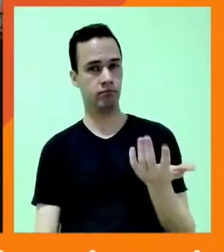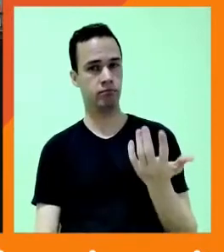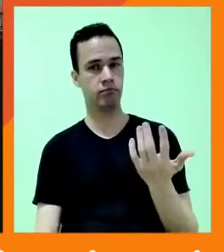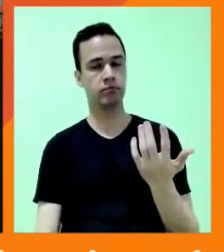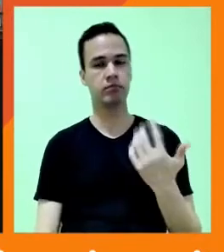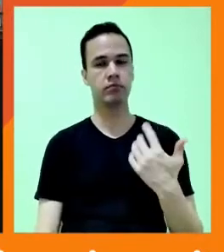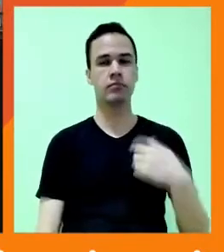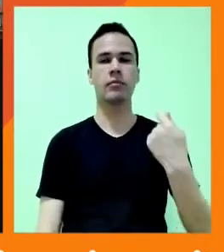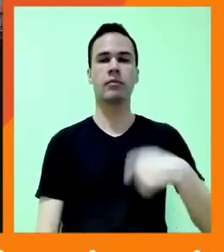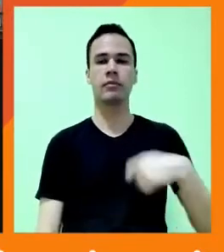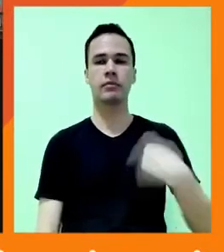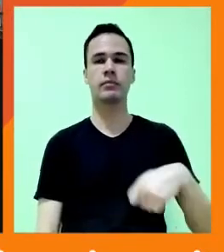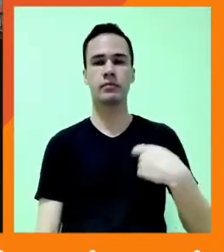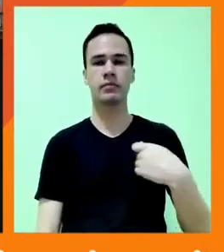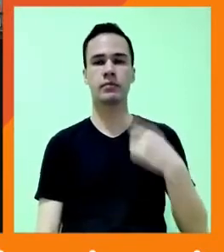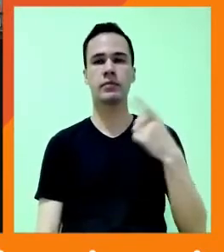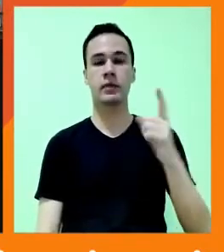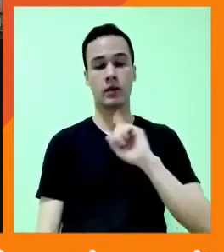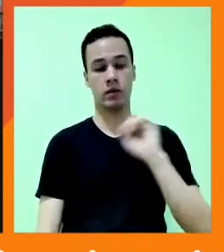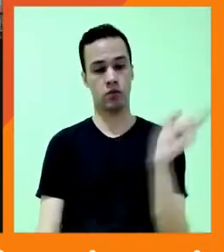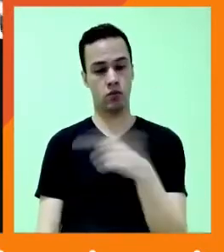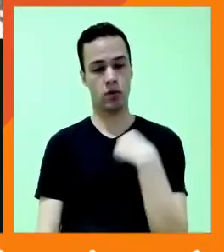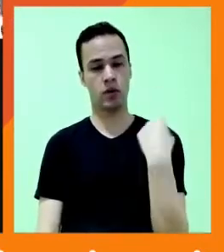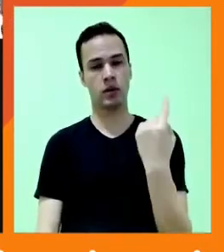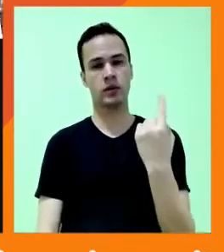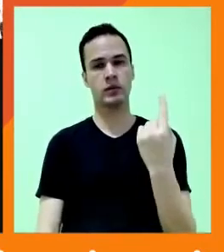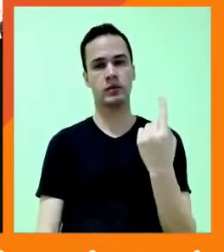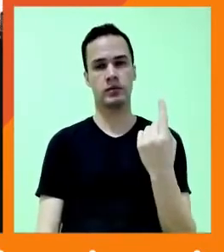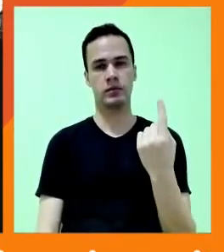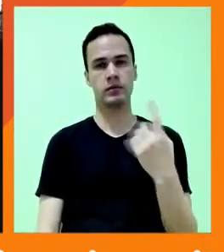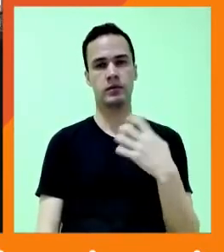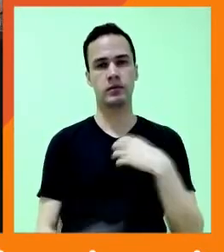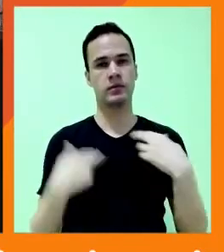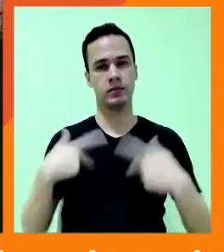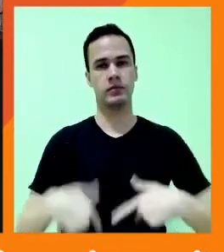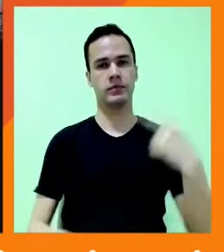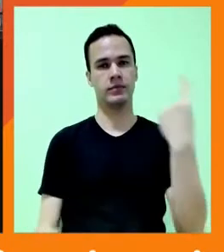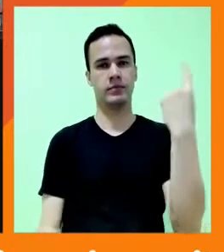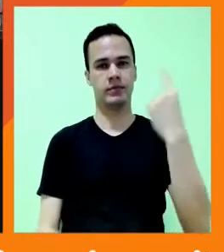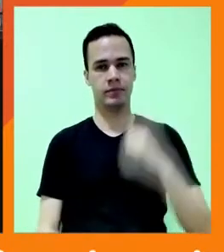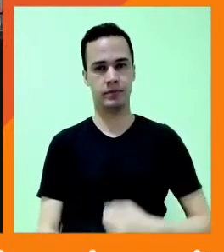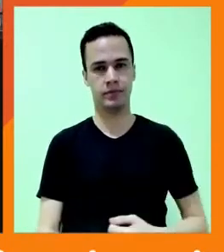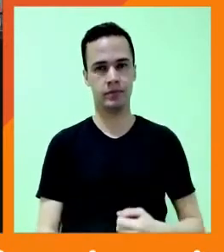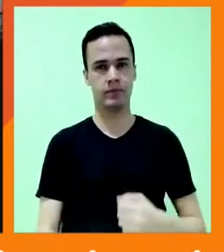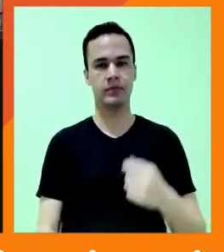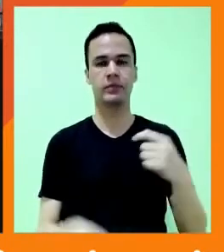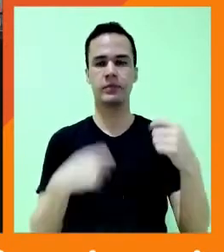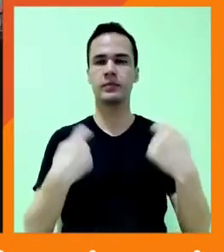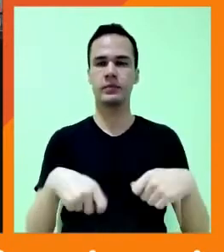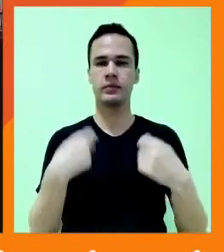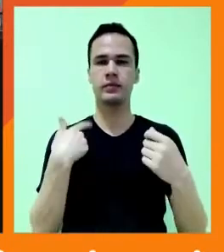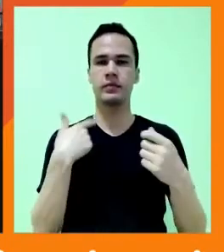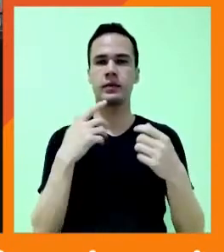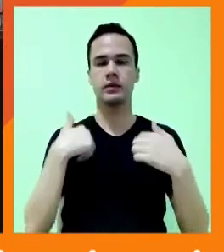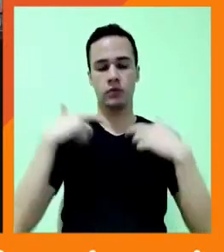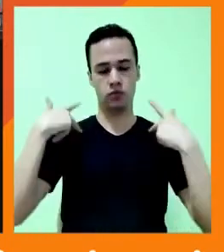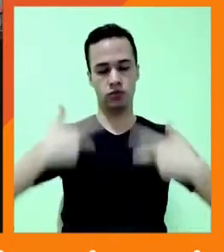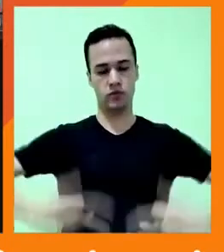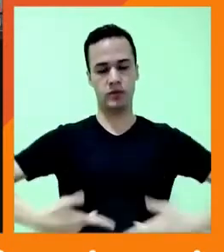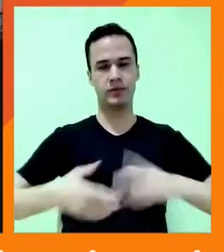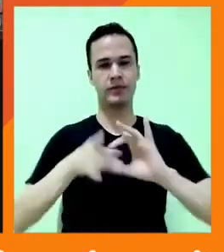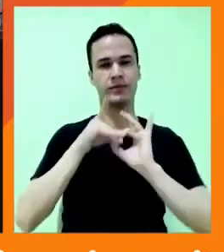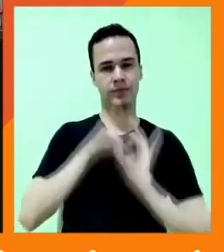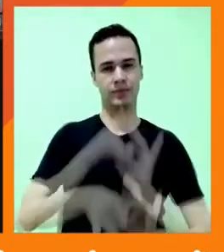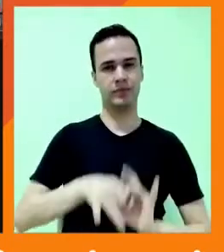pegar esse agente e retomar o protagonismo. A gente tem que se reconectar com a nossa humanidade. A gente tem que se